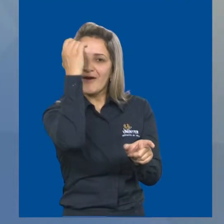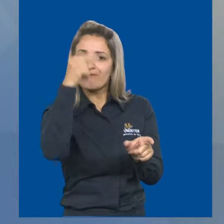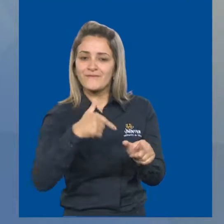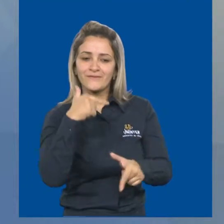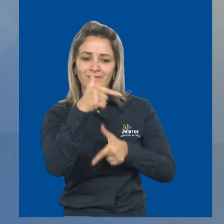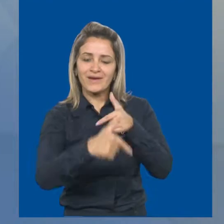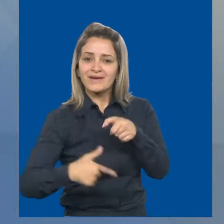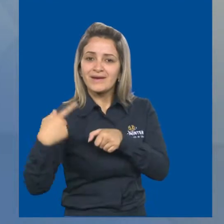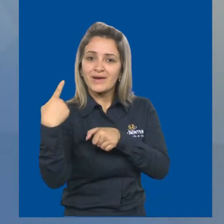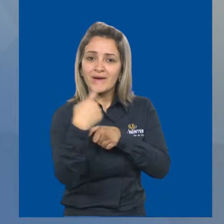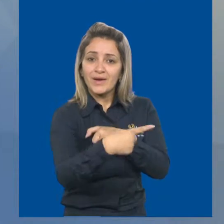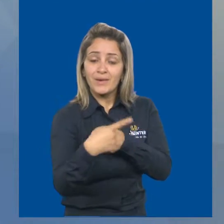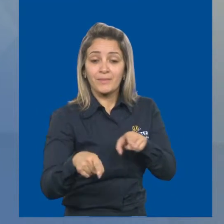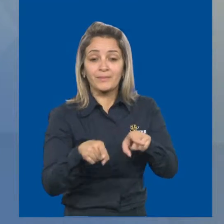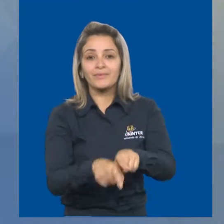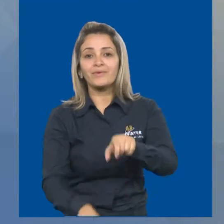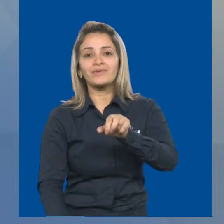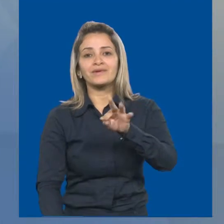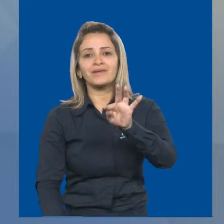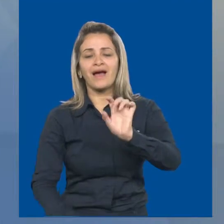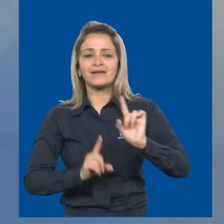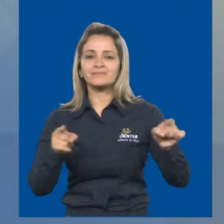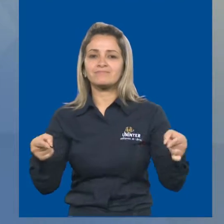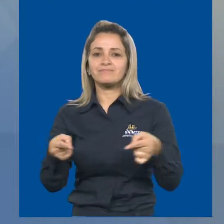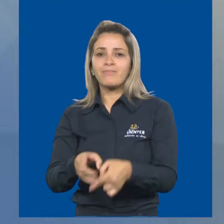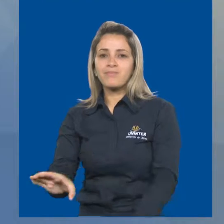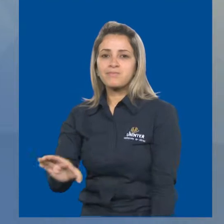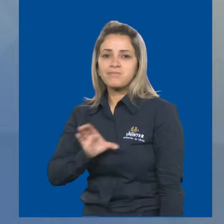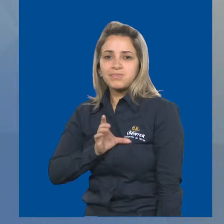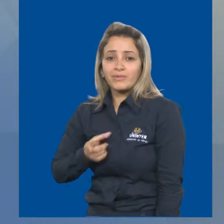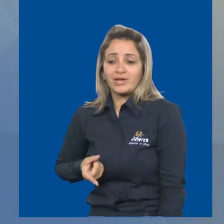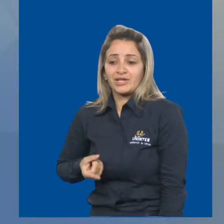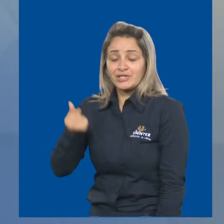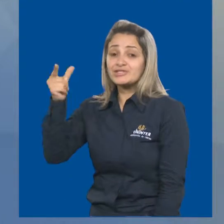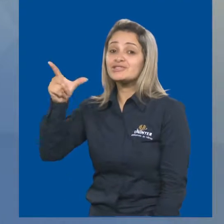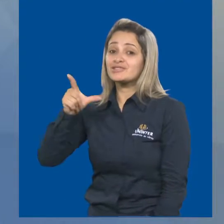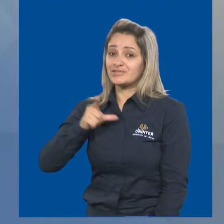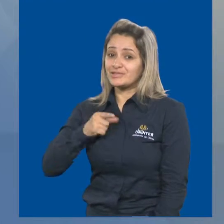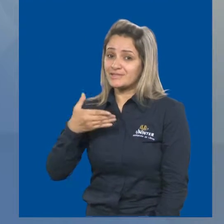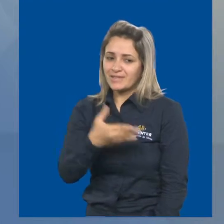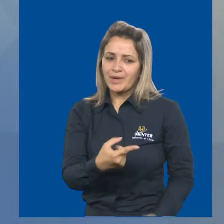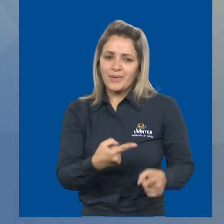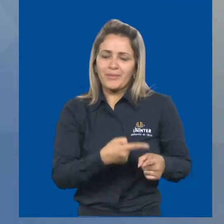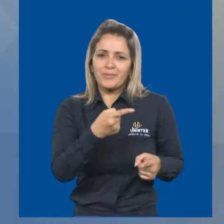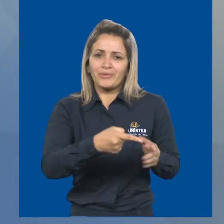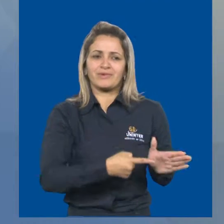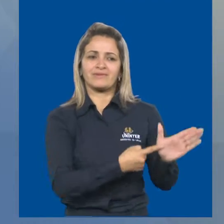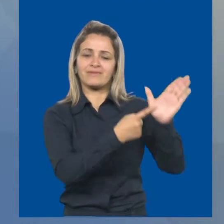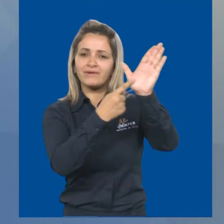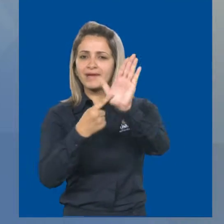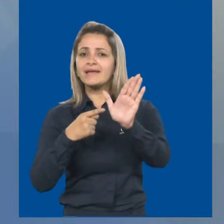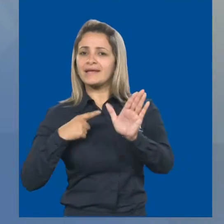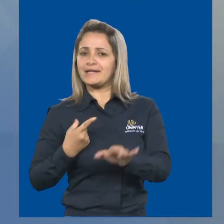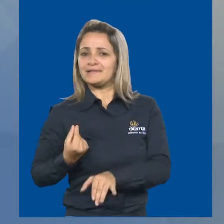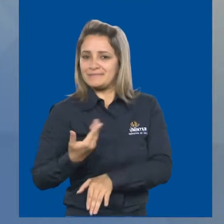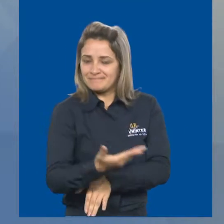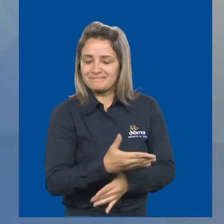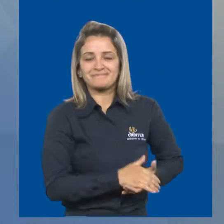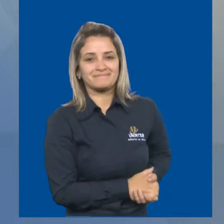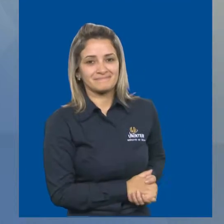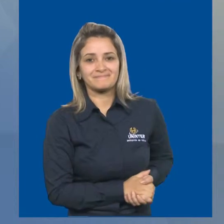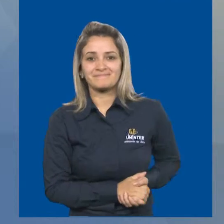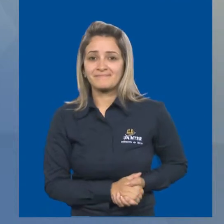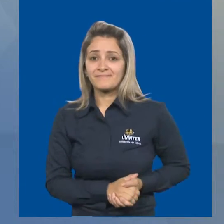trabalho artístico ao dinheiro, ao glamour que este trabalho pode trazer ao artista. Bem,